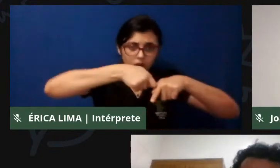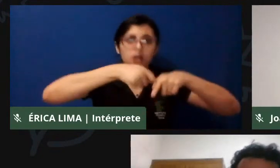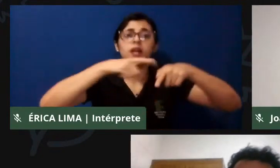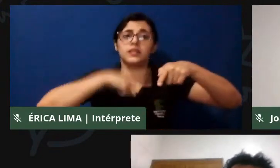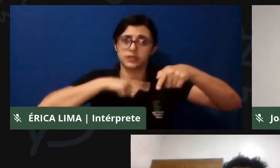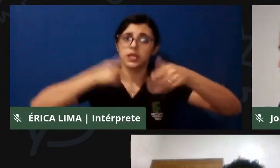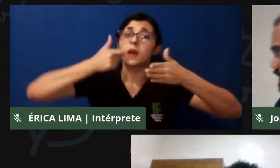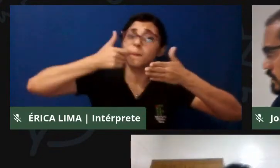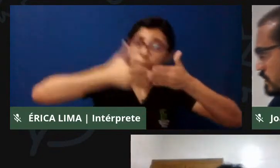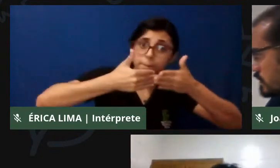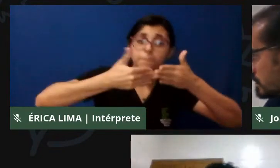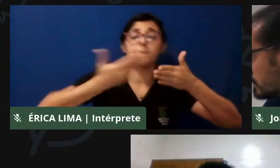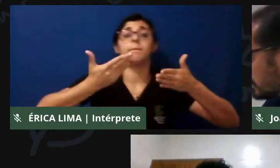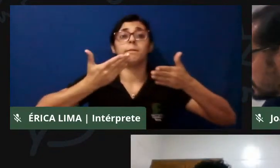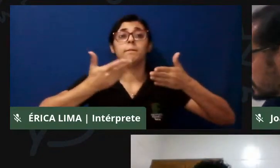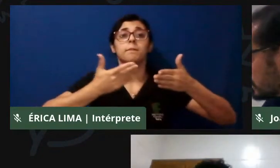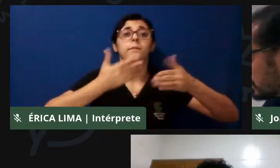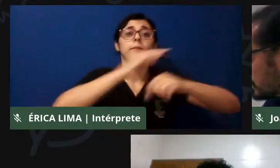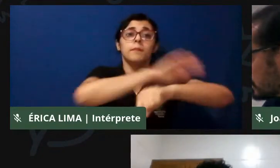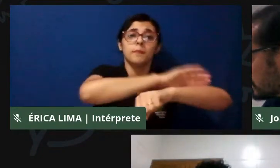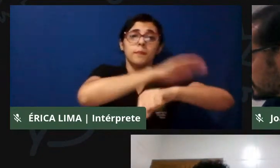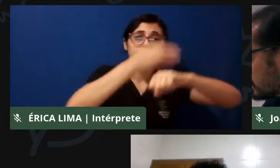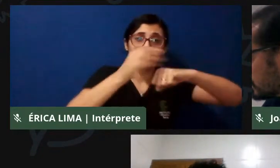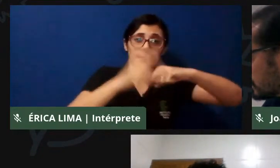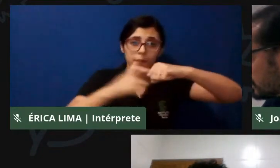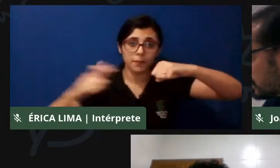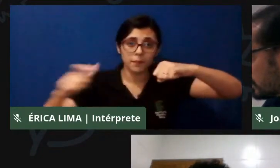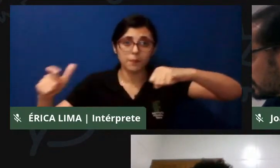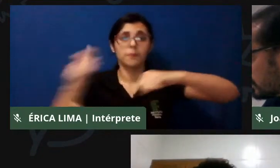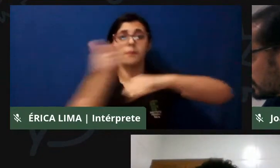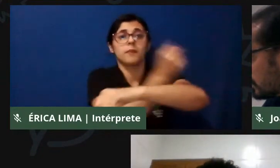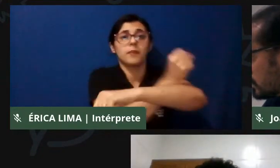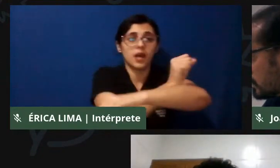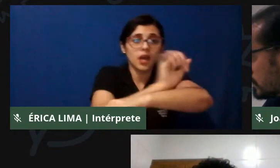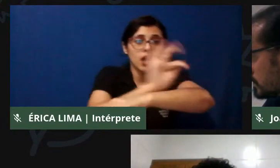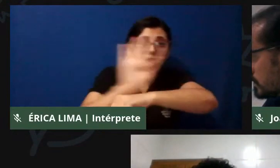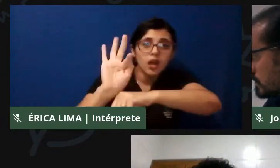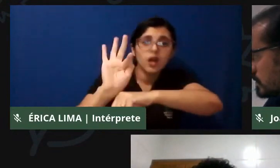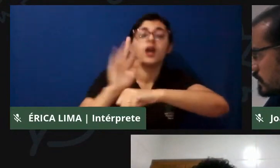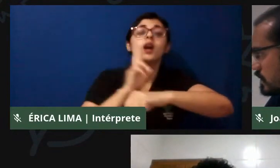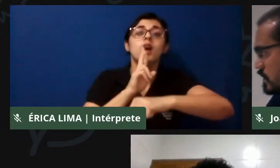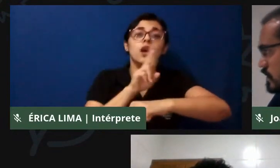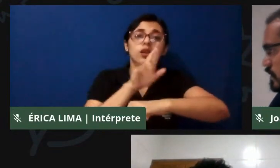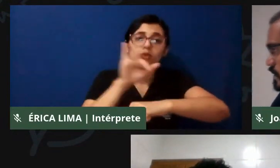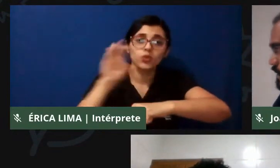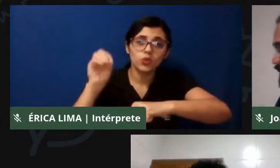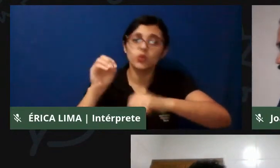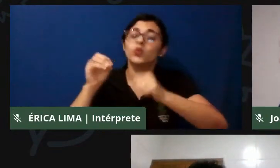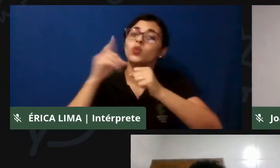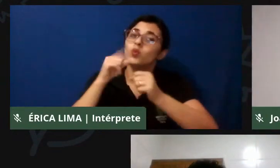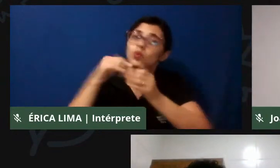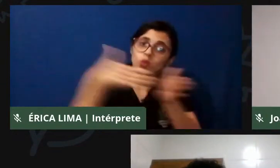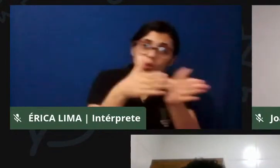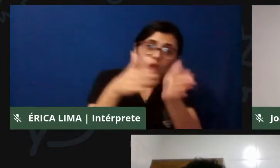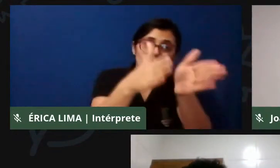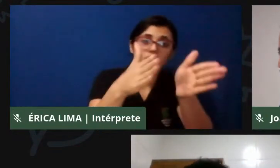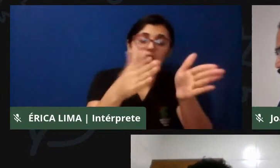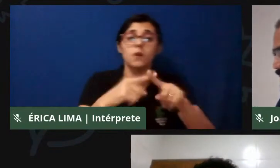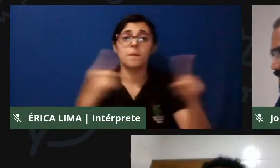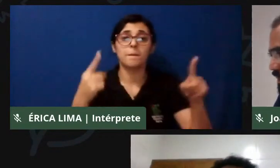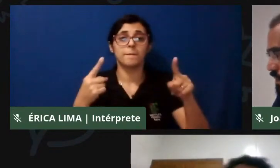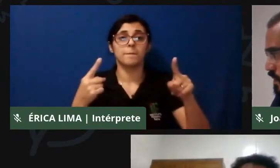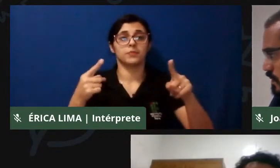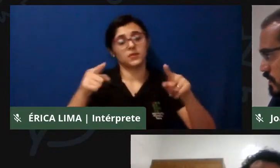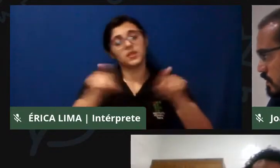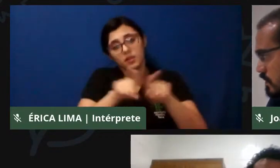estejam no curso de Lagoas, o que nós vamos ter em verdade é que essas comunidades não têm o acesso ao direito básico à